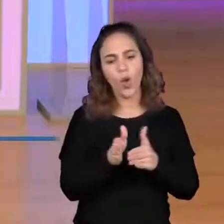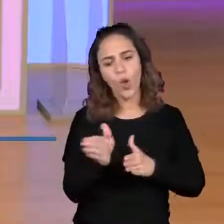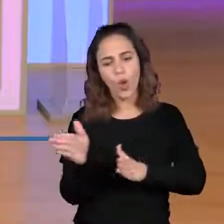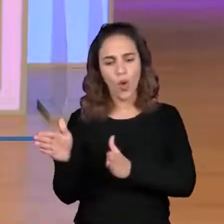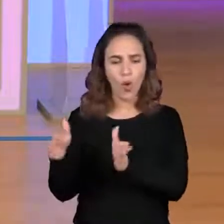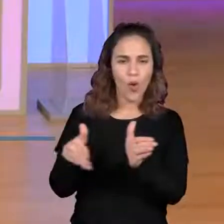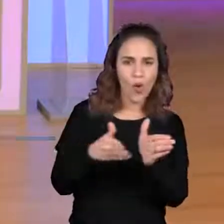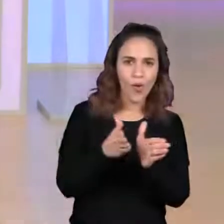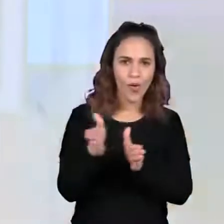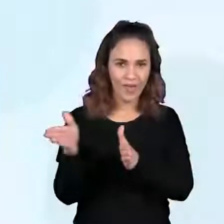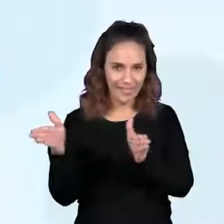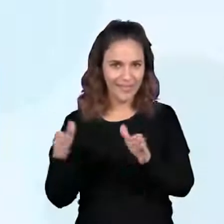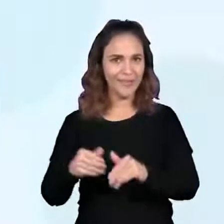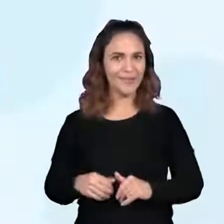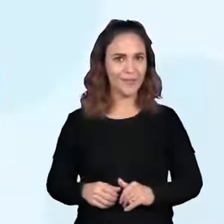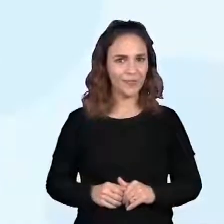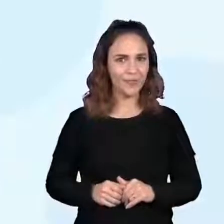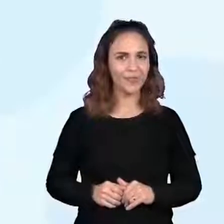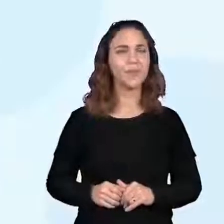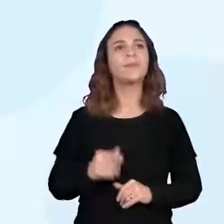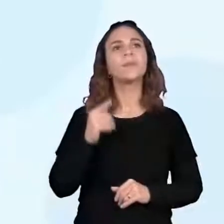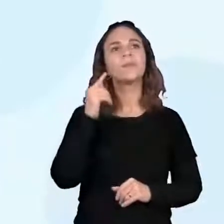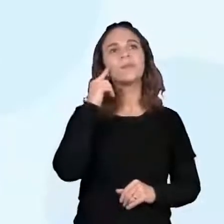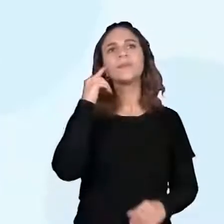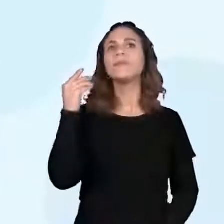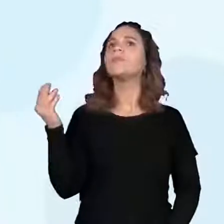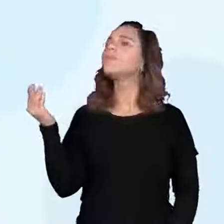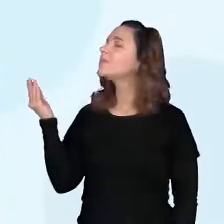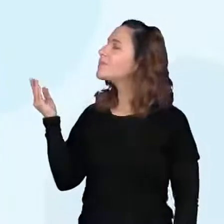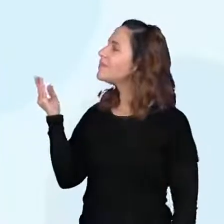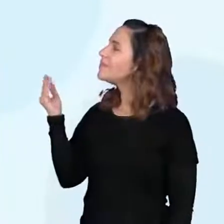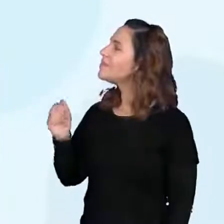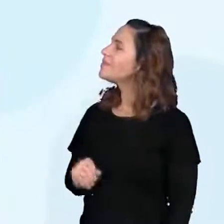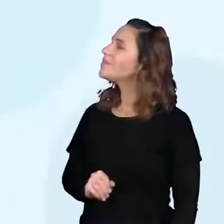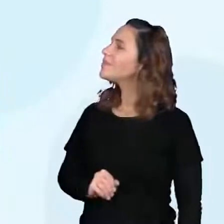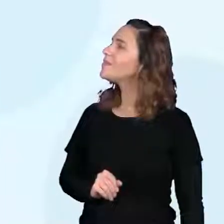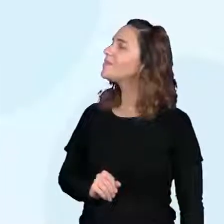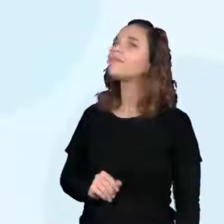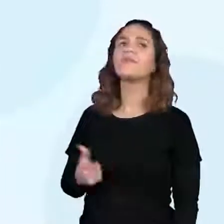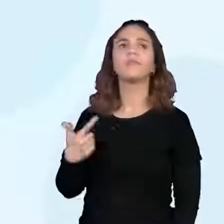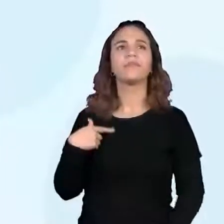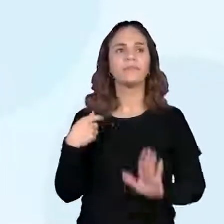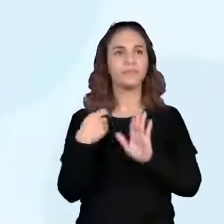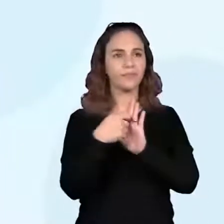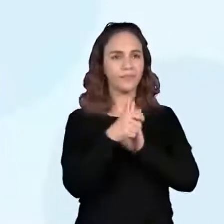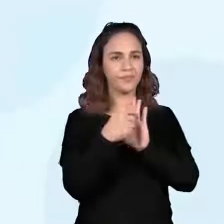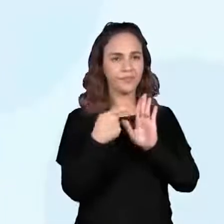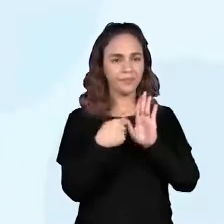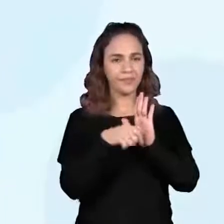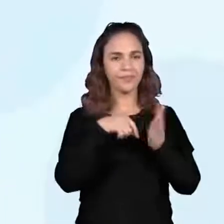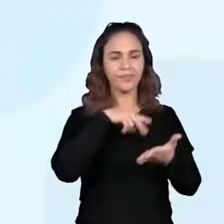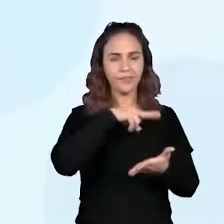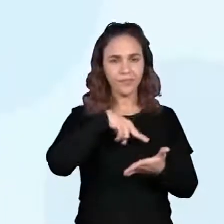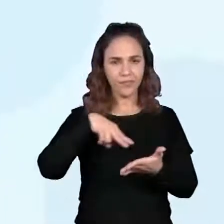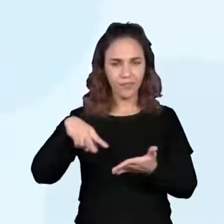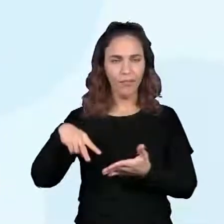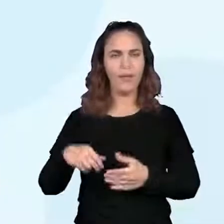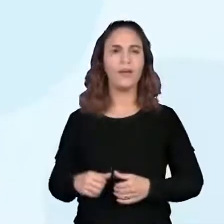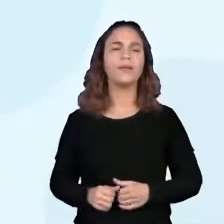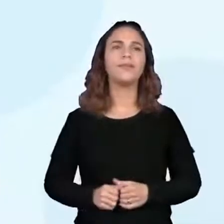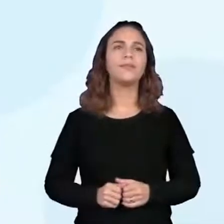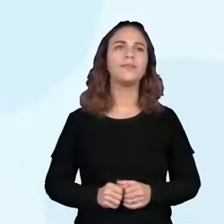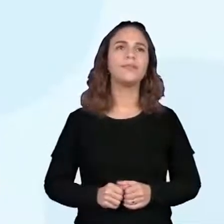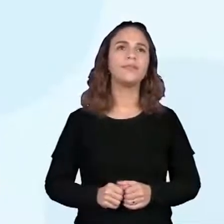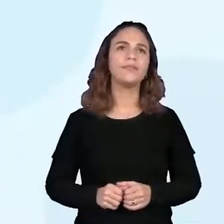Tá bom? Vamos lá? Então, eu vou destacando aqui a leitura conforme eu vou fazendo.